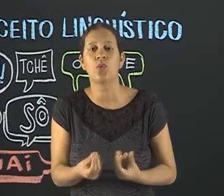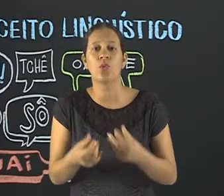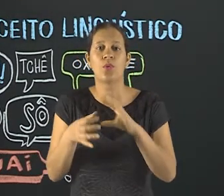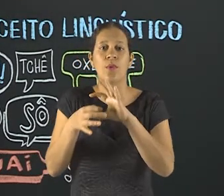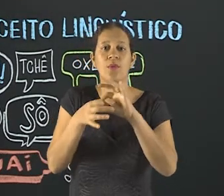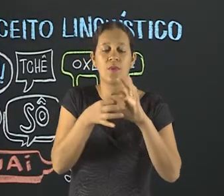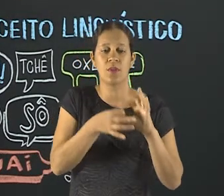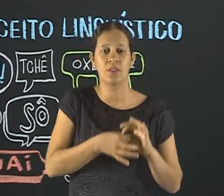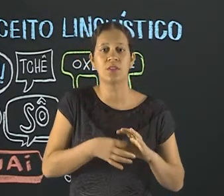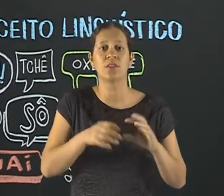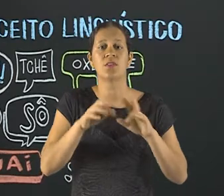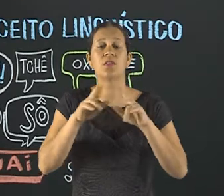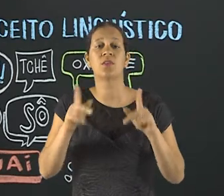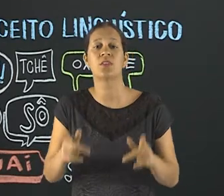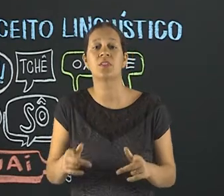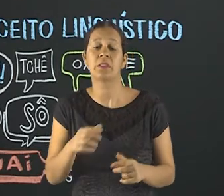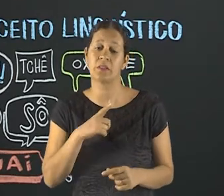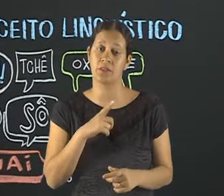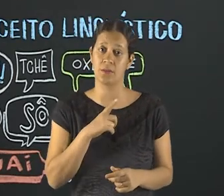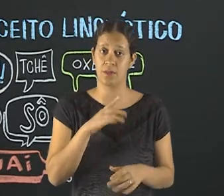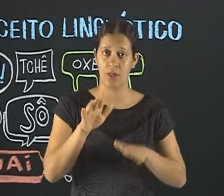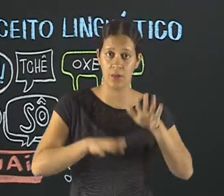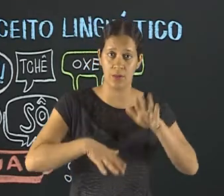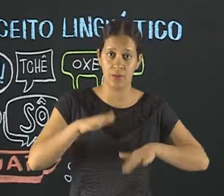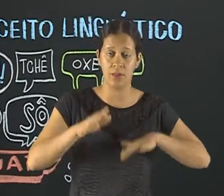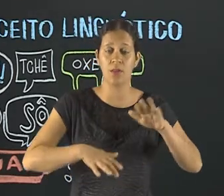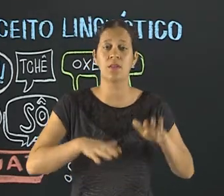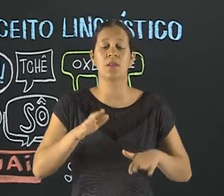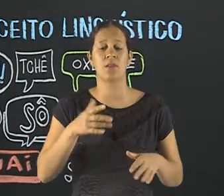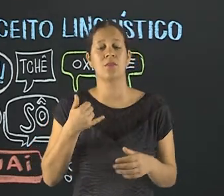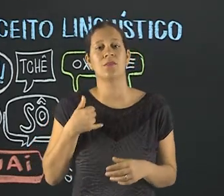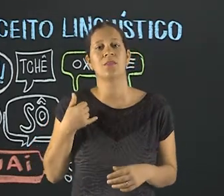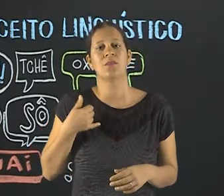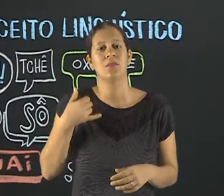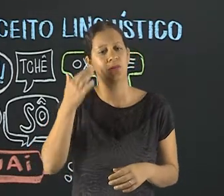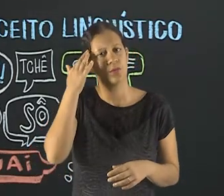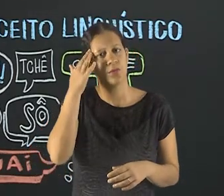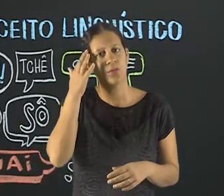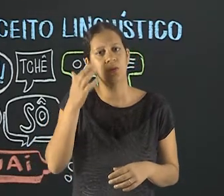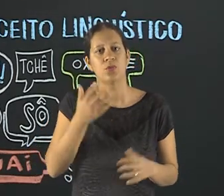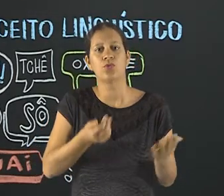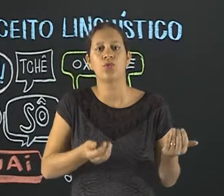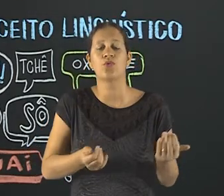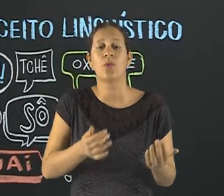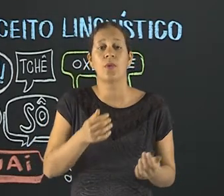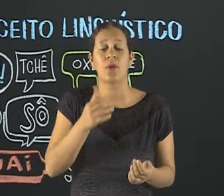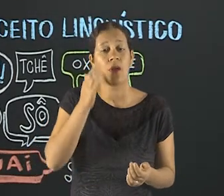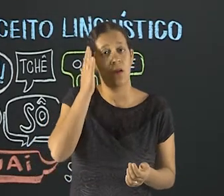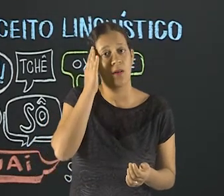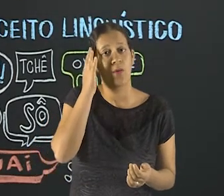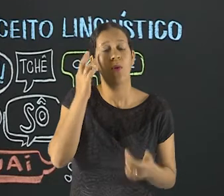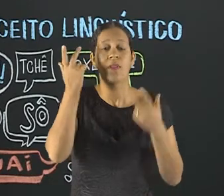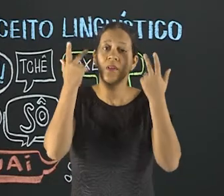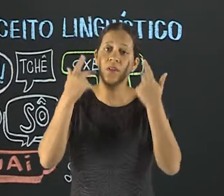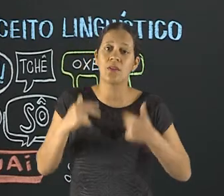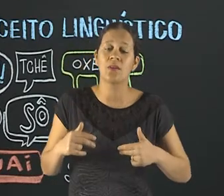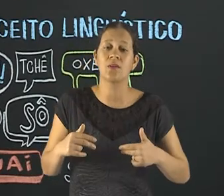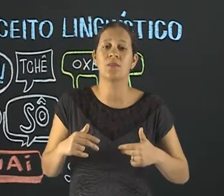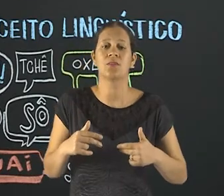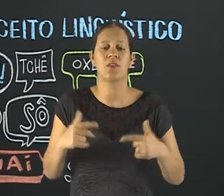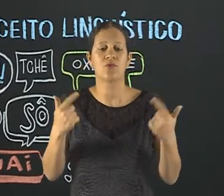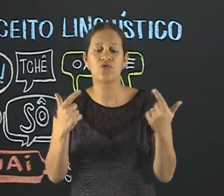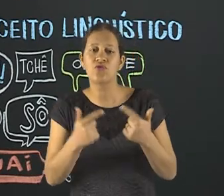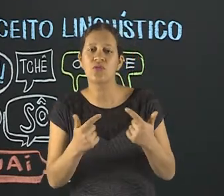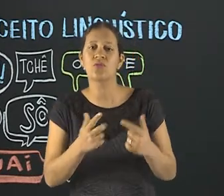todo um contexto, toda uma diferença. E tem gente que, às vezes, passa de uma determinada idade e já não compreende o que o adolescente está falando, por exemplo. É natural,